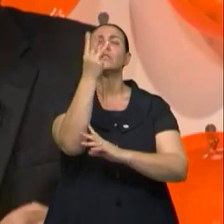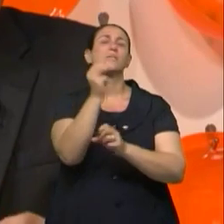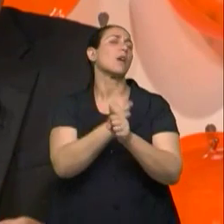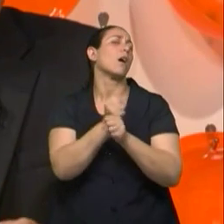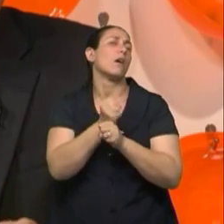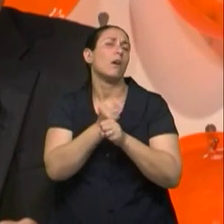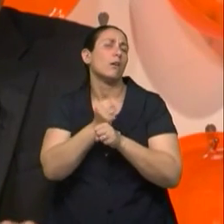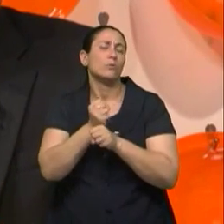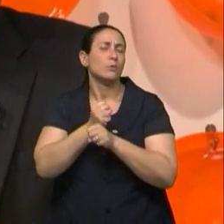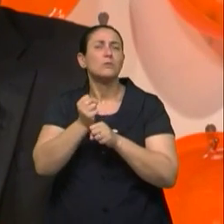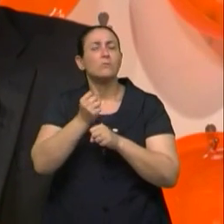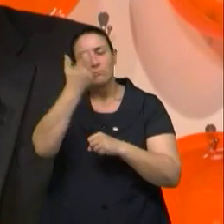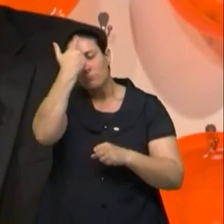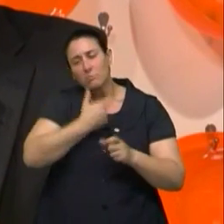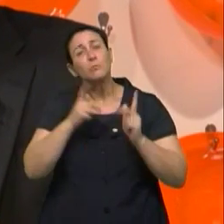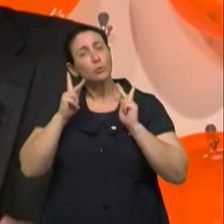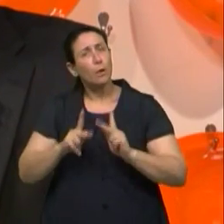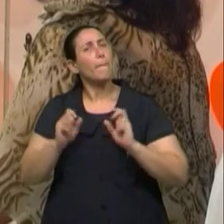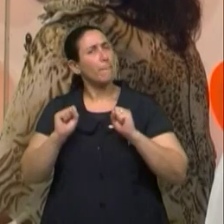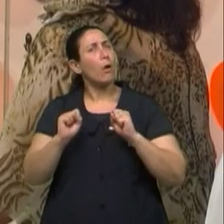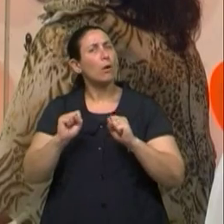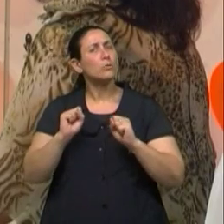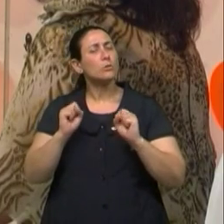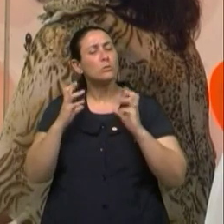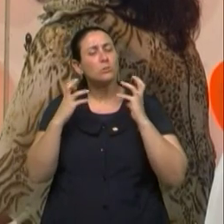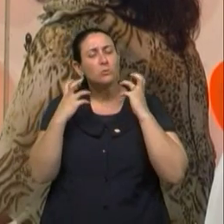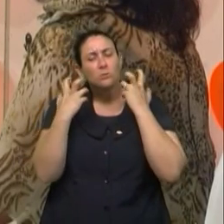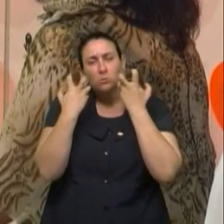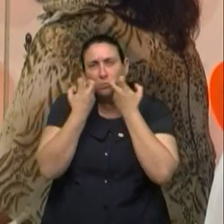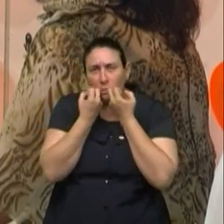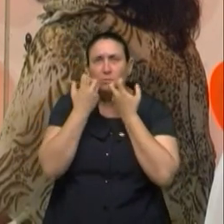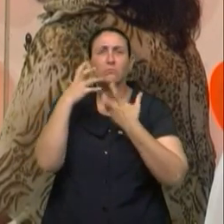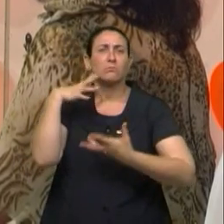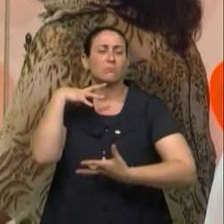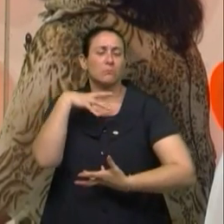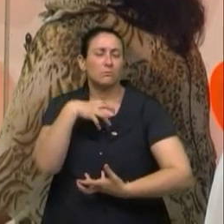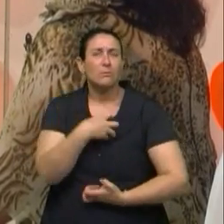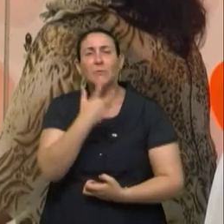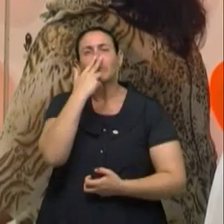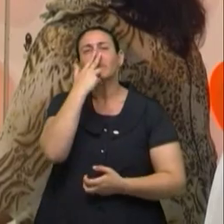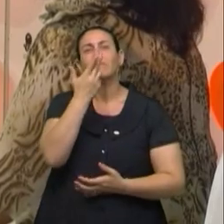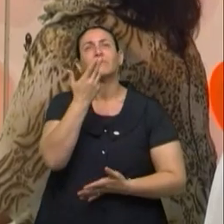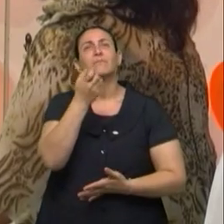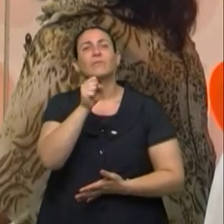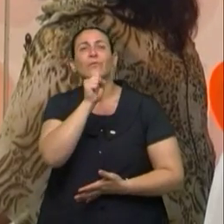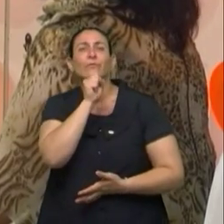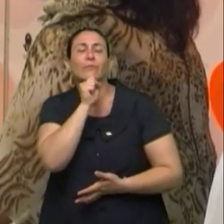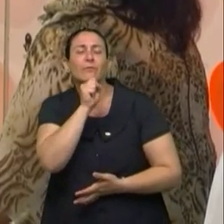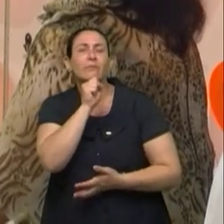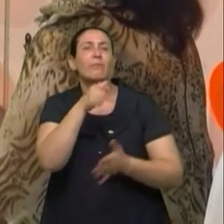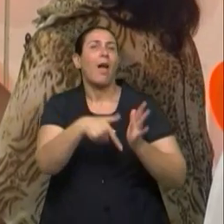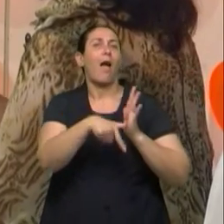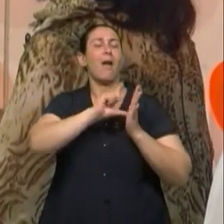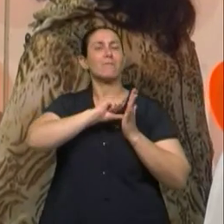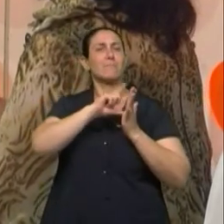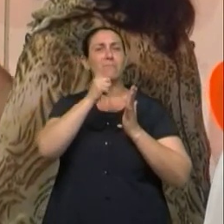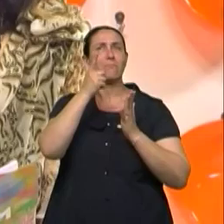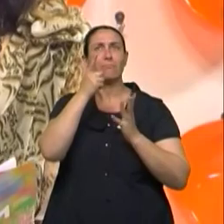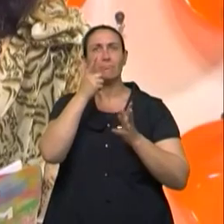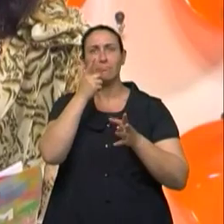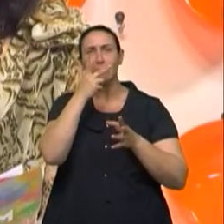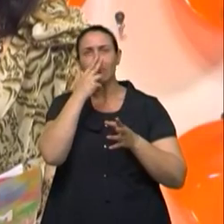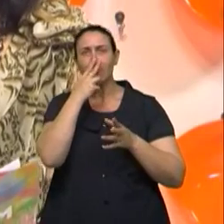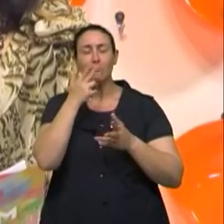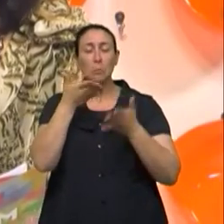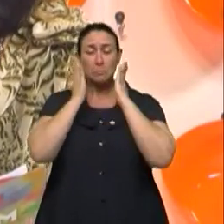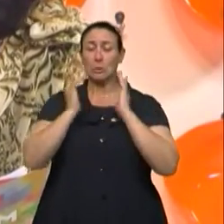talvez essas pessoas possam ter a doença antecipadamente, digamos assim. Ah, perfeito. Porque esse organismo